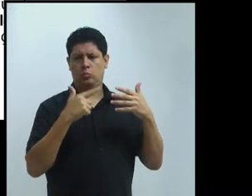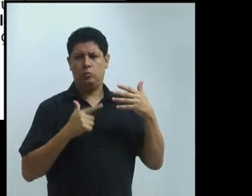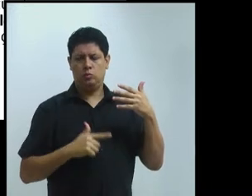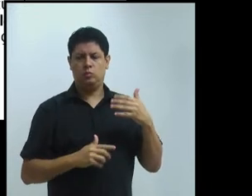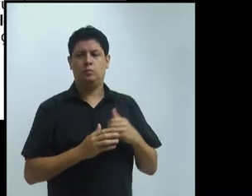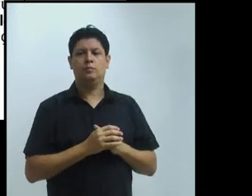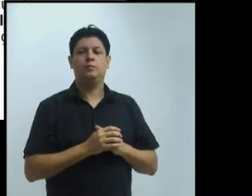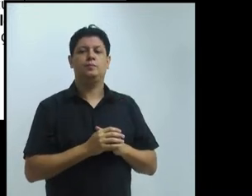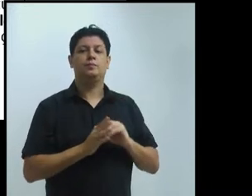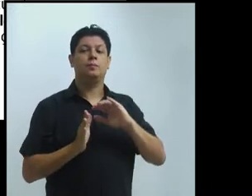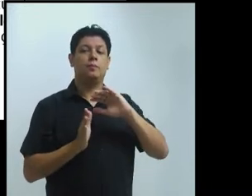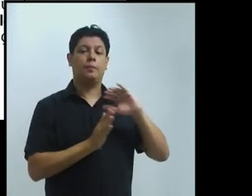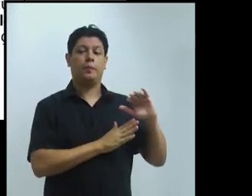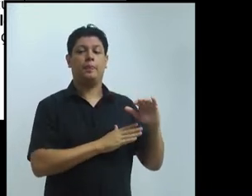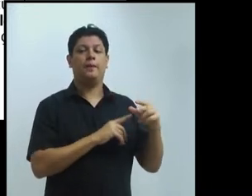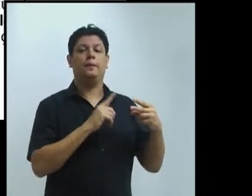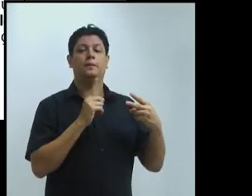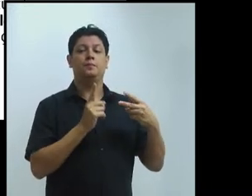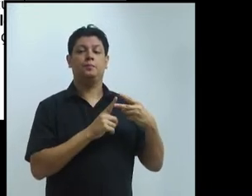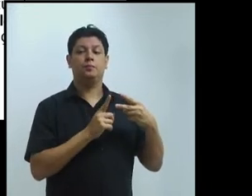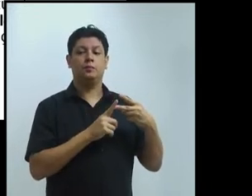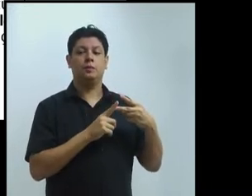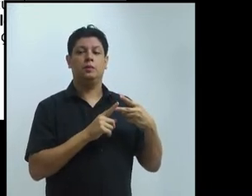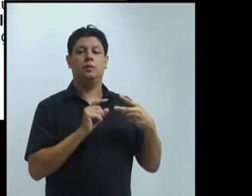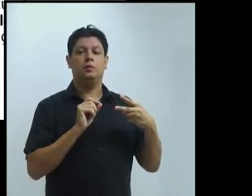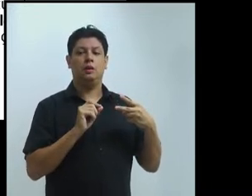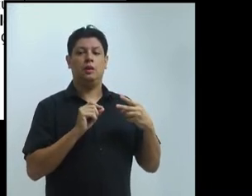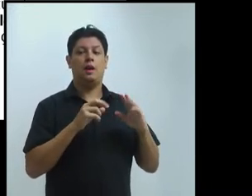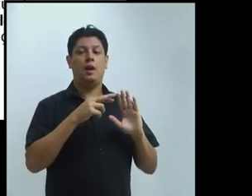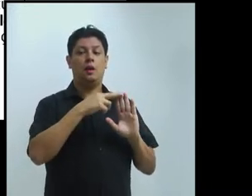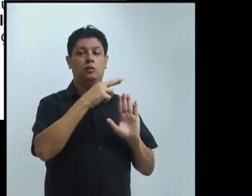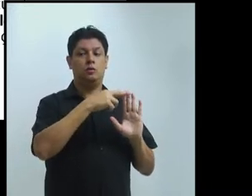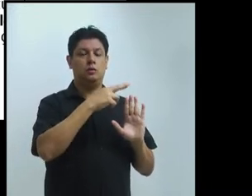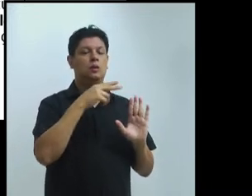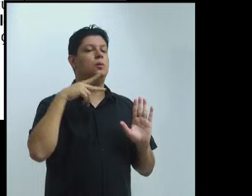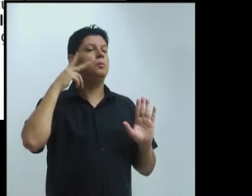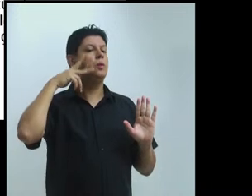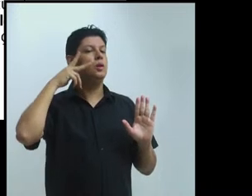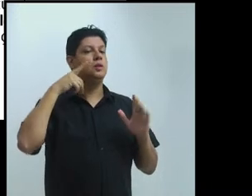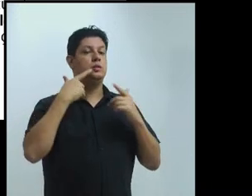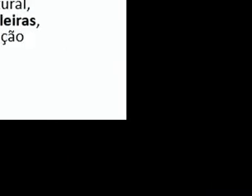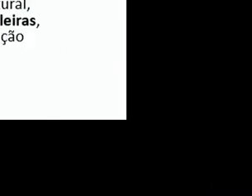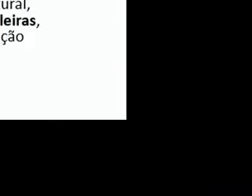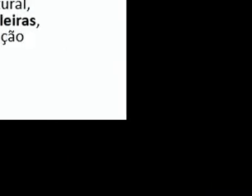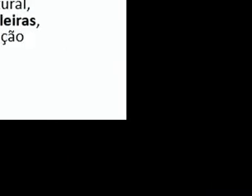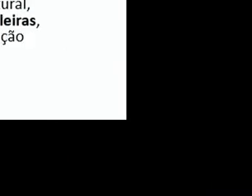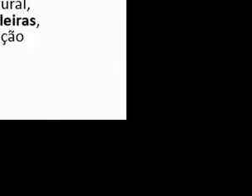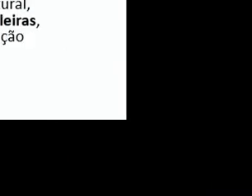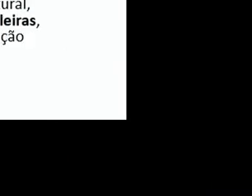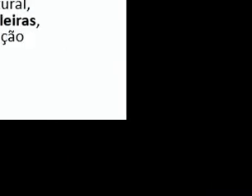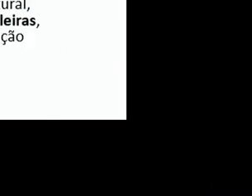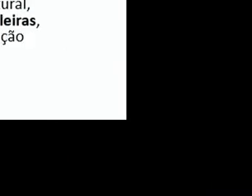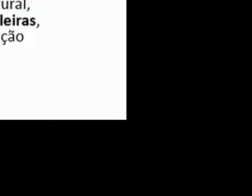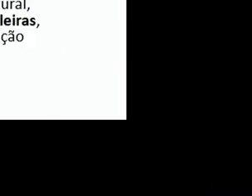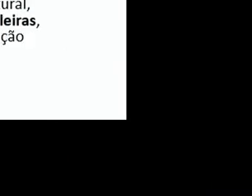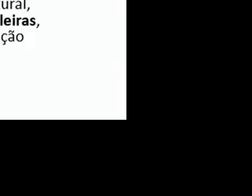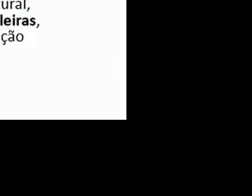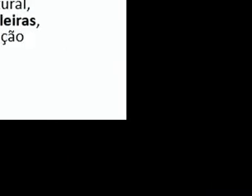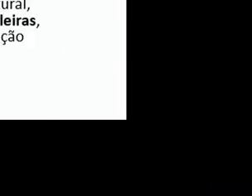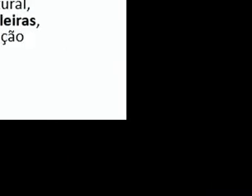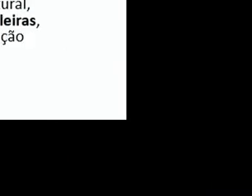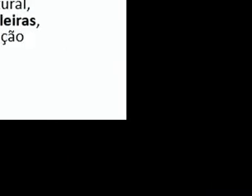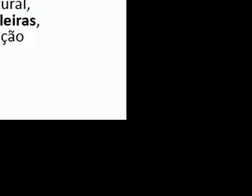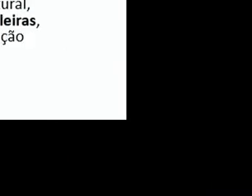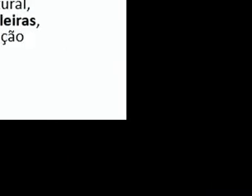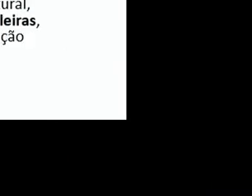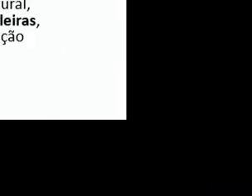de 2018. Vejam o intervalo aí. E foi justamente quando eu assumi, junto com o Thomas, o